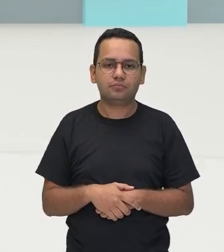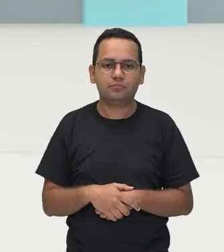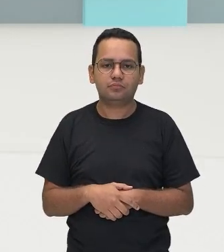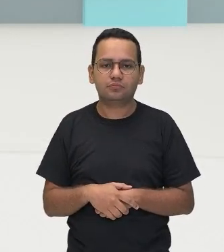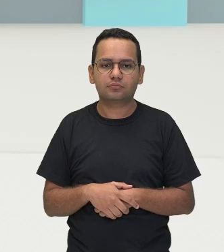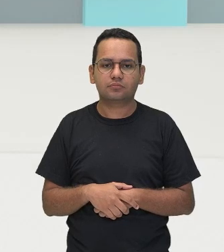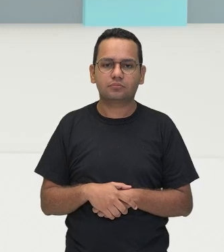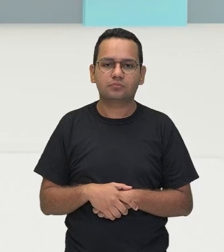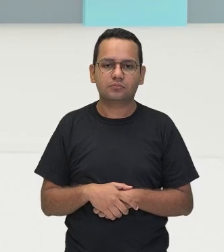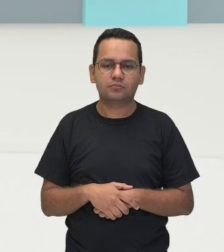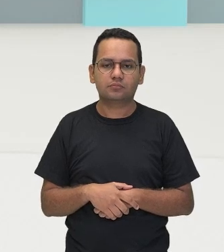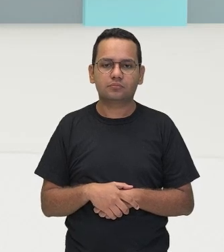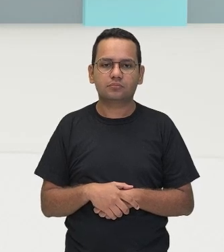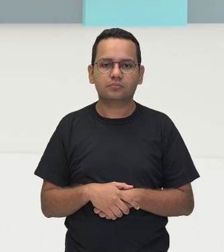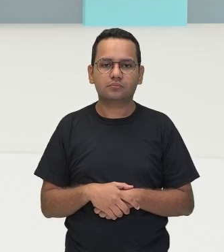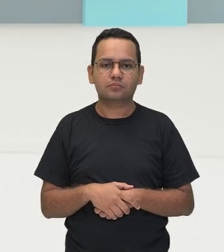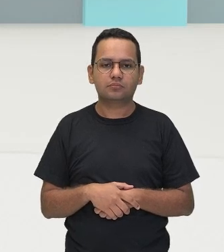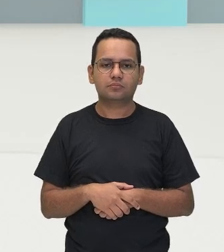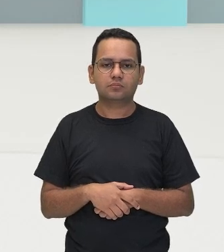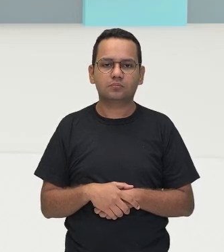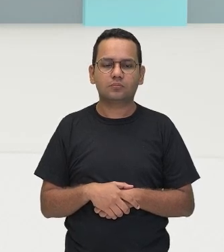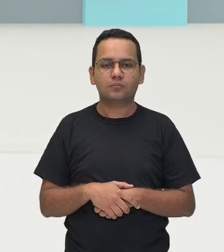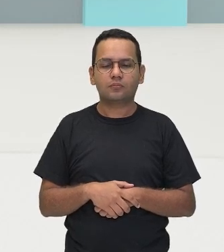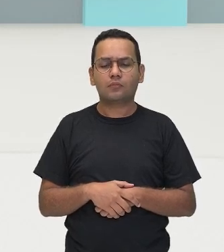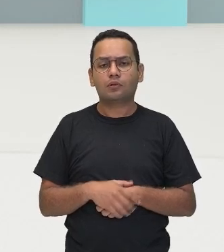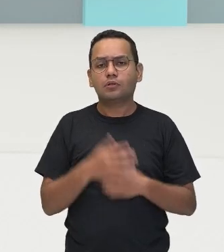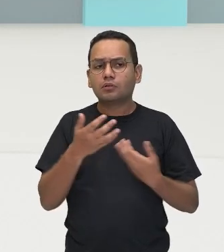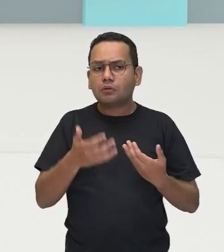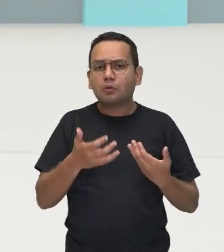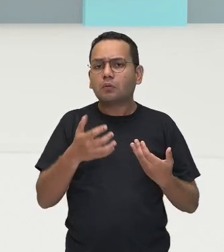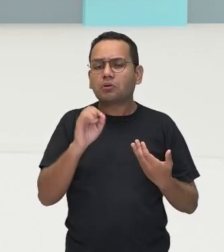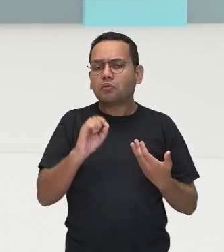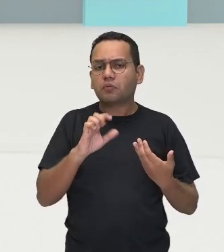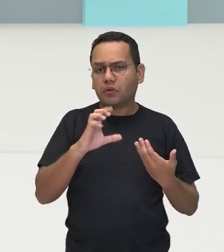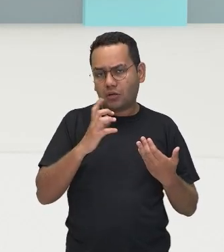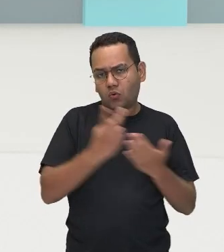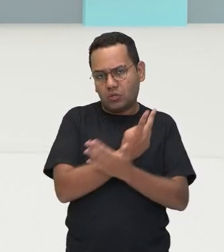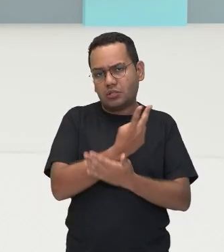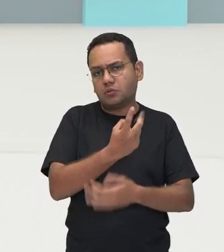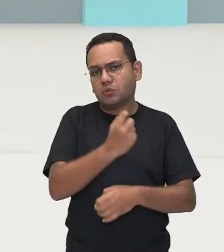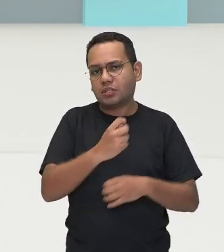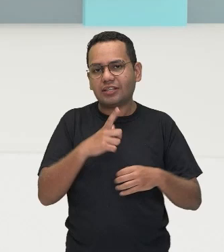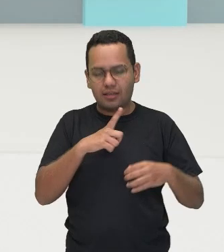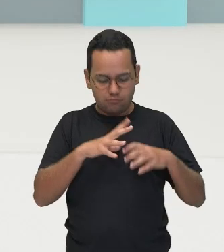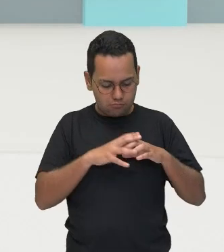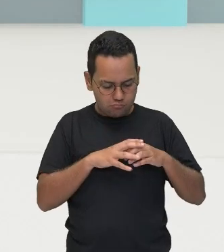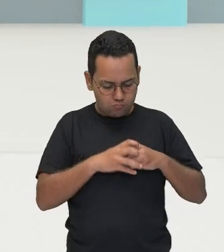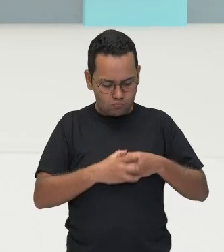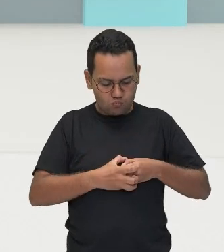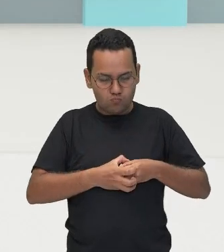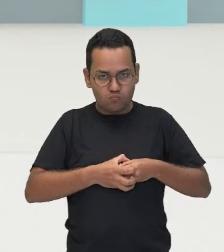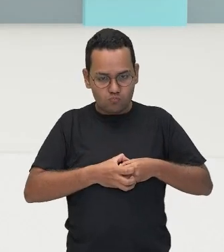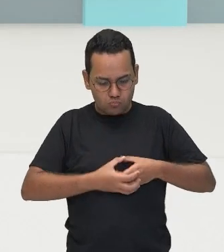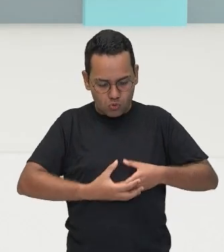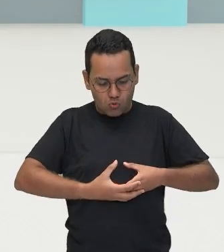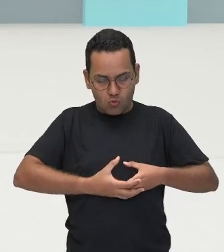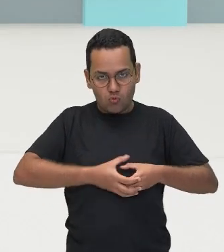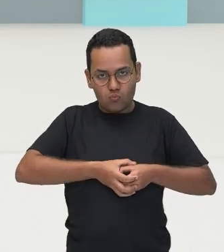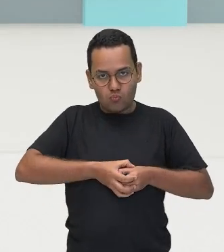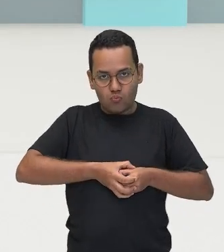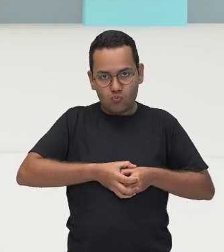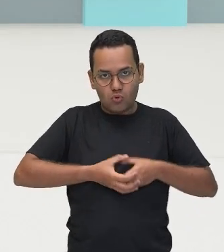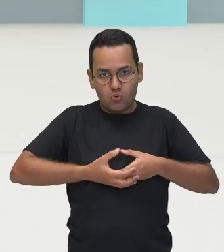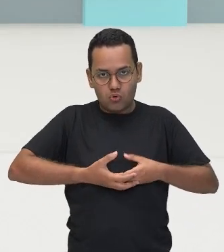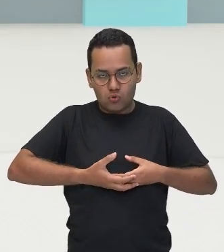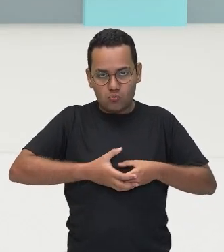ele dá aquele expulso, né? Tem a contração muscular. Então, para relembrar, o coração é